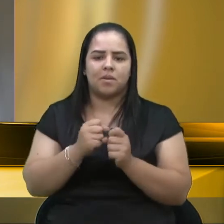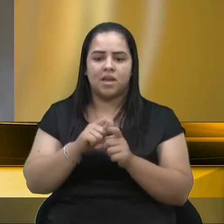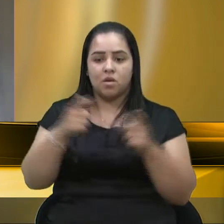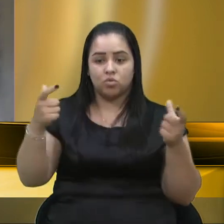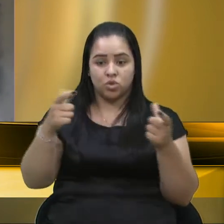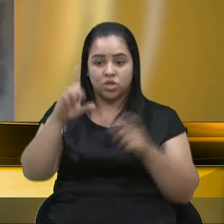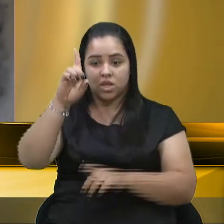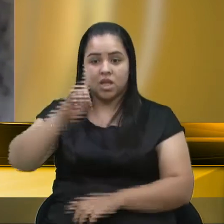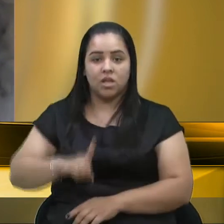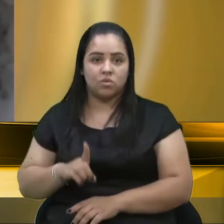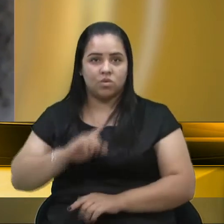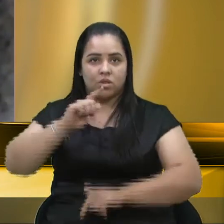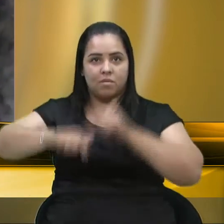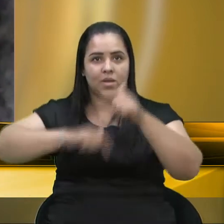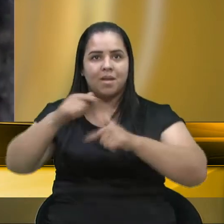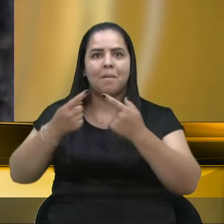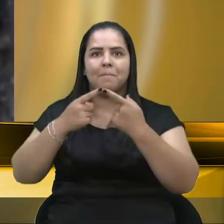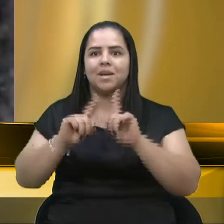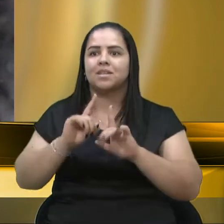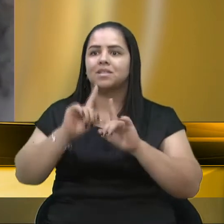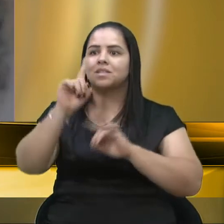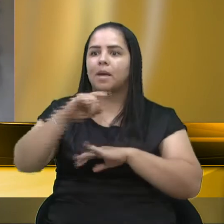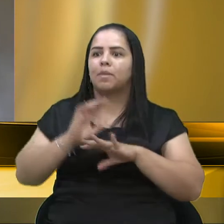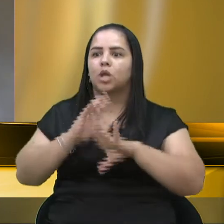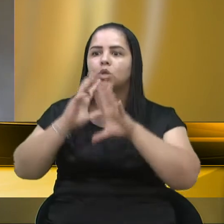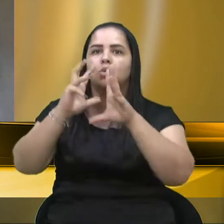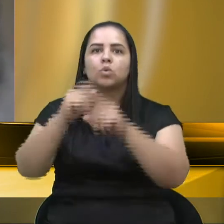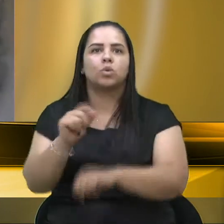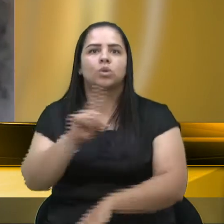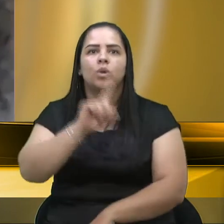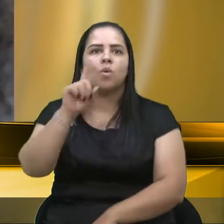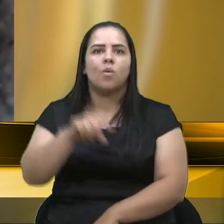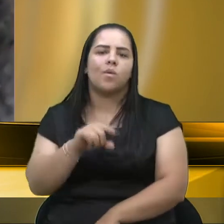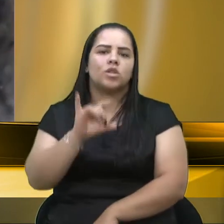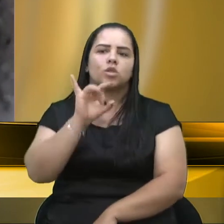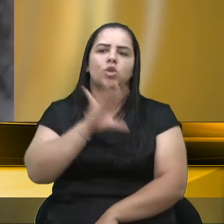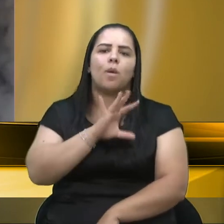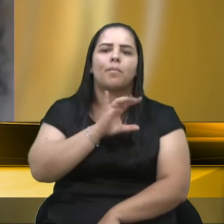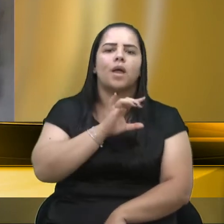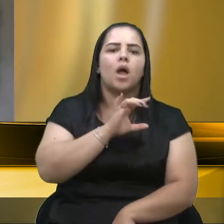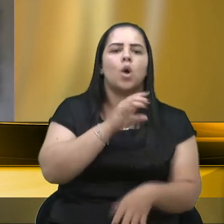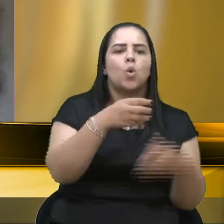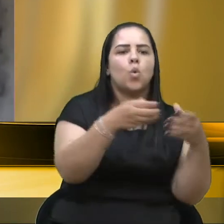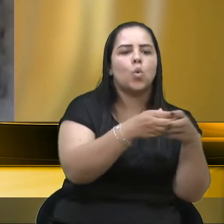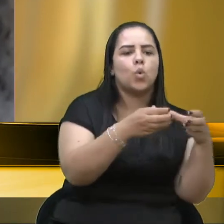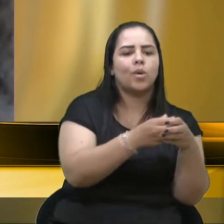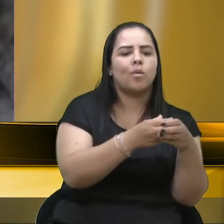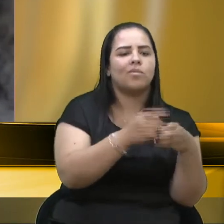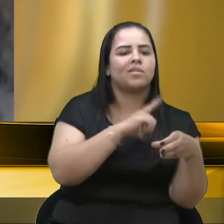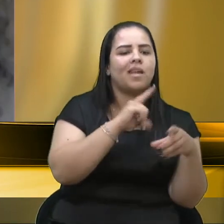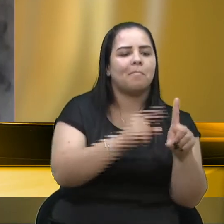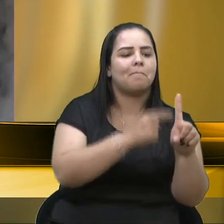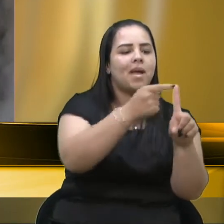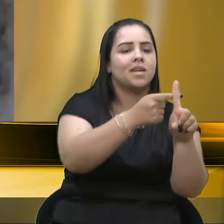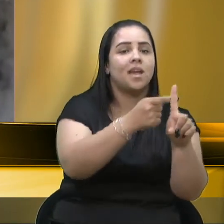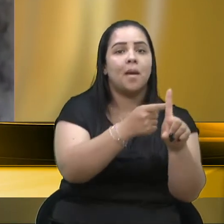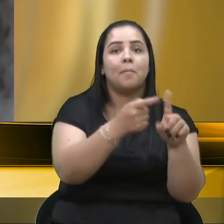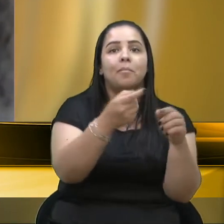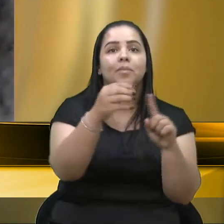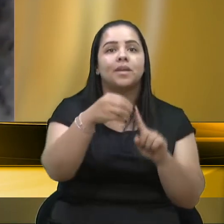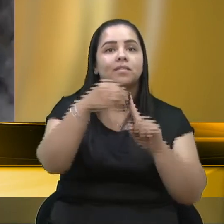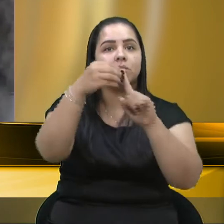esses direitos, eles têm que ser para todos e todas. Eles não têm que ser com regalia para apenas um setor, principalmente num momento tão